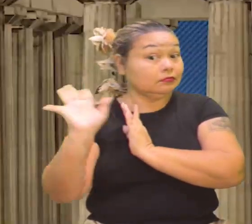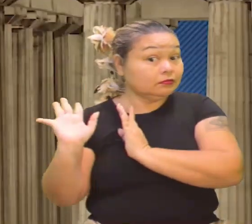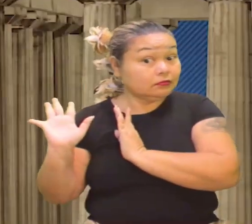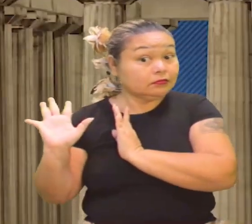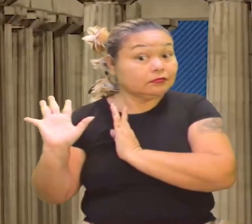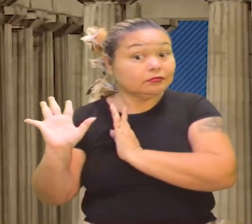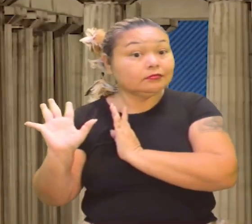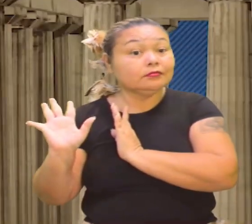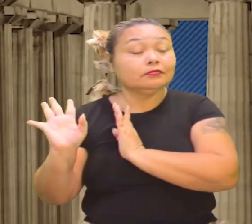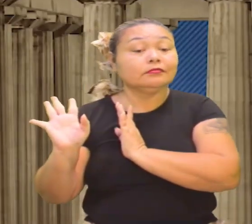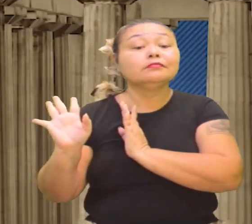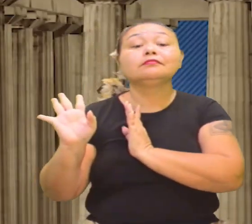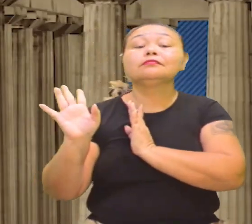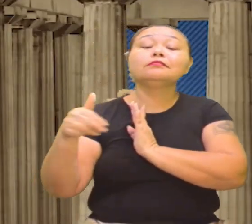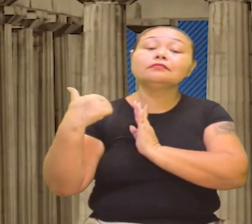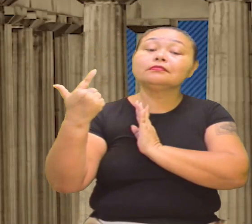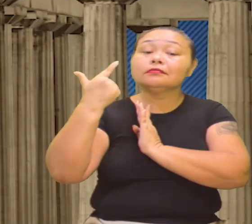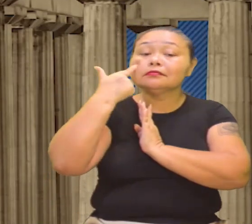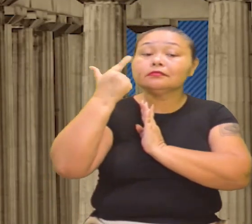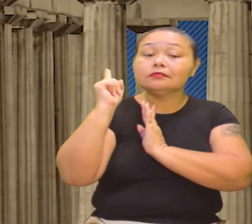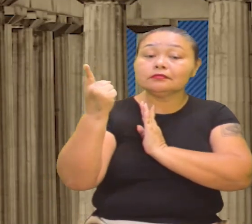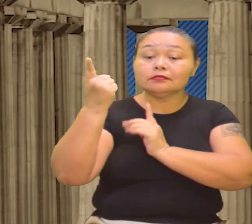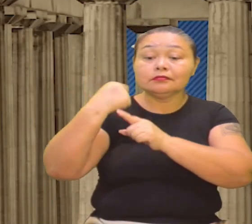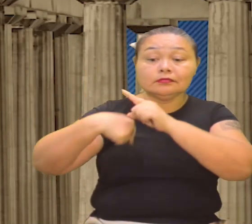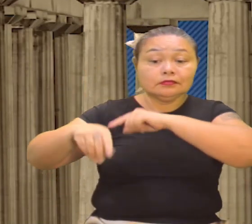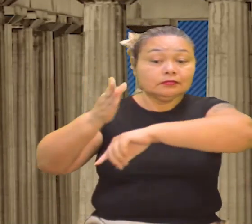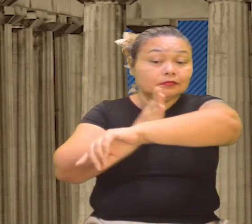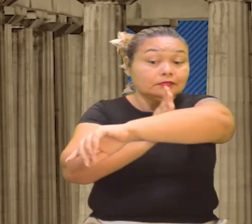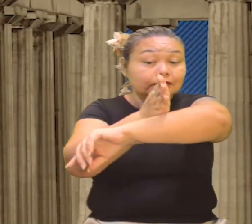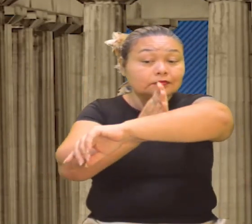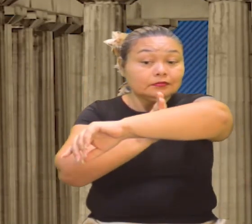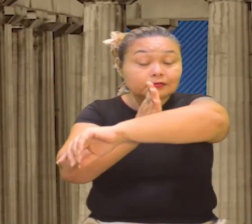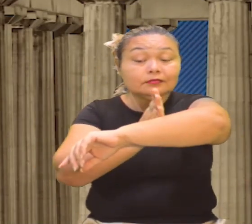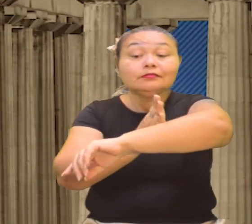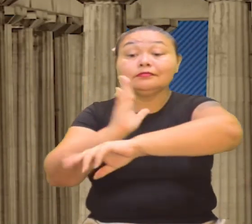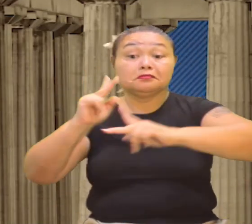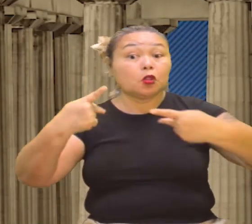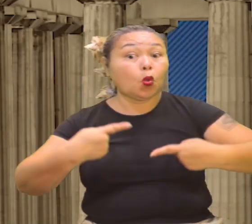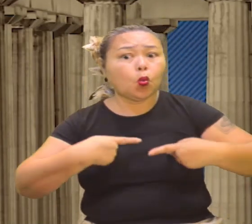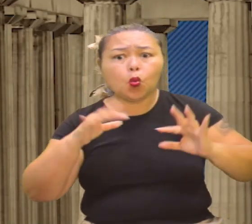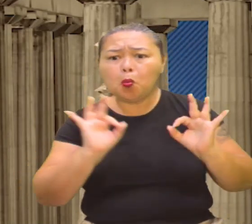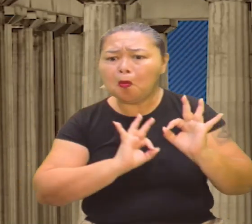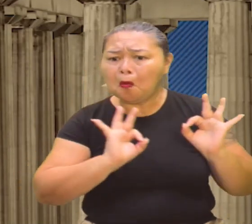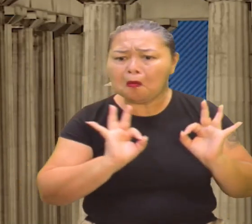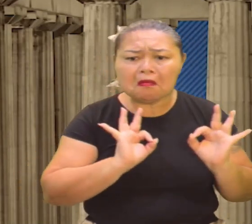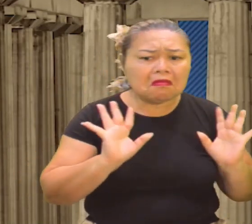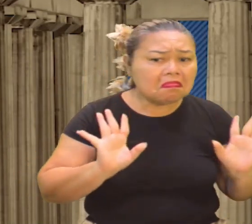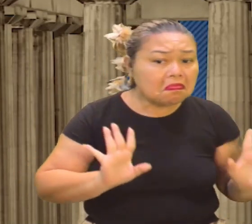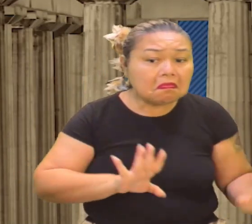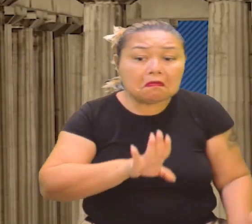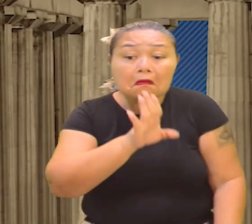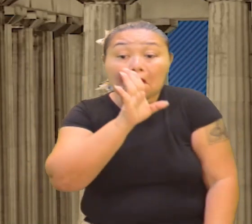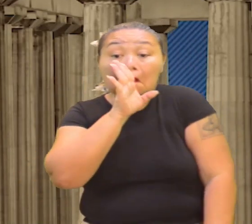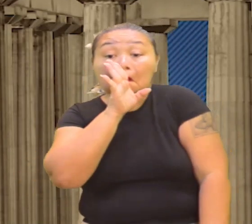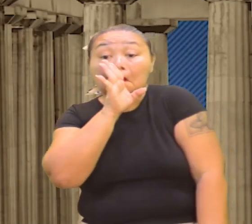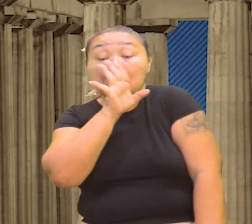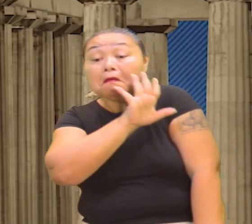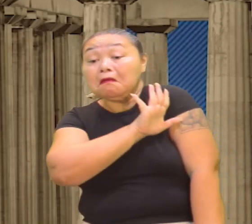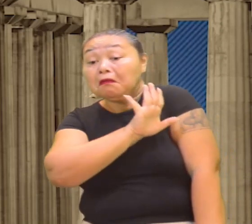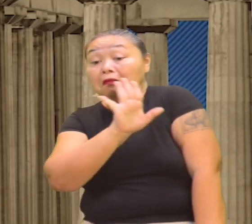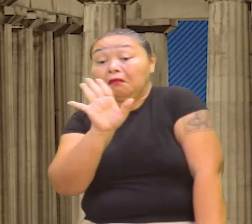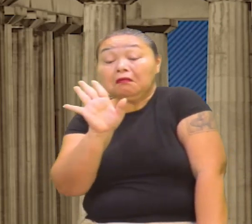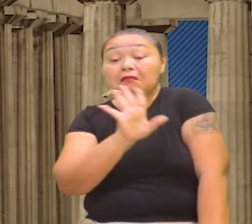ó, tem um ponto inicial. Veja que na Idade Média, eles viam que o ser humano não tinha espaço, não tinha vez. Era tudo